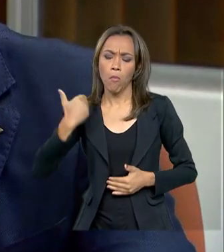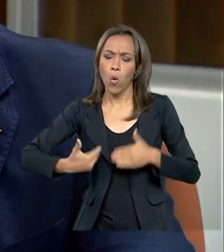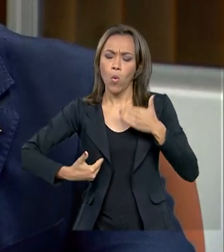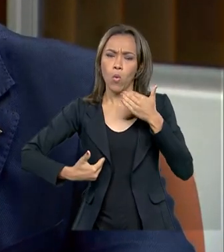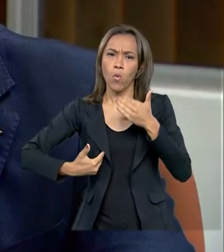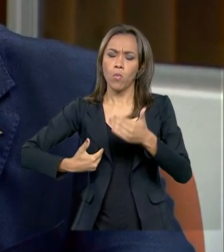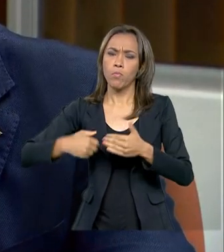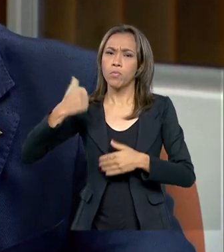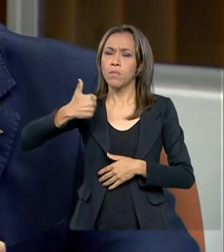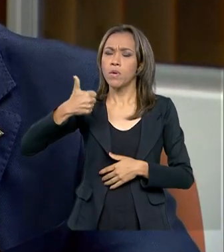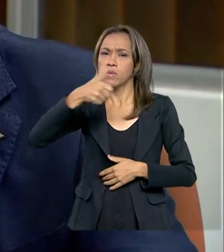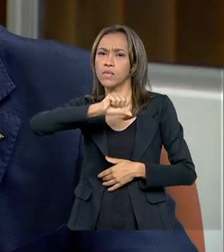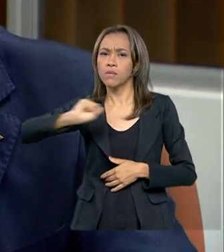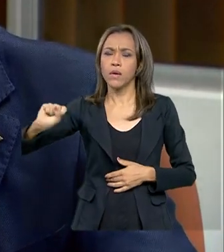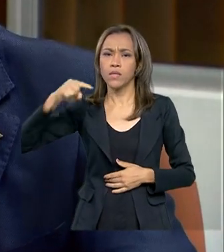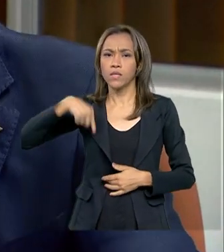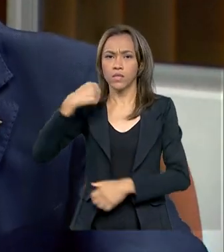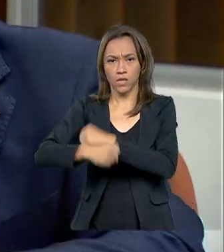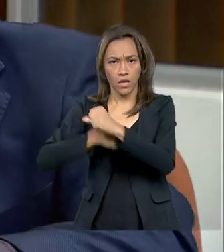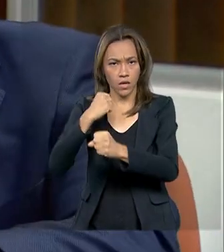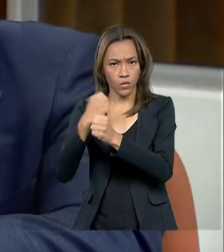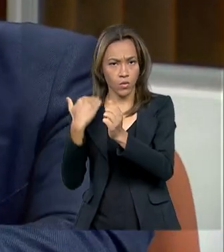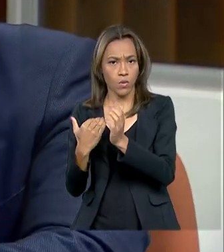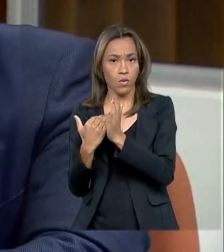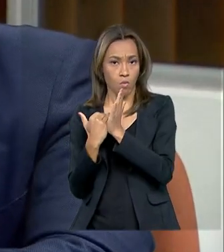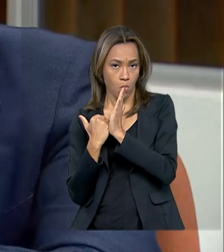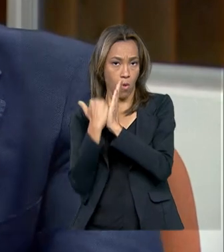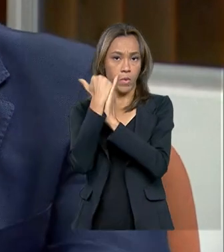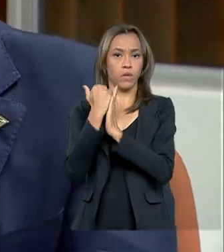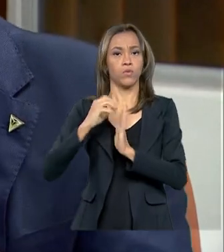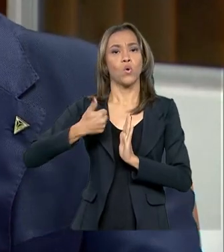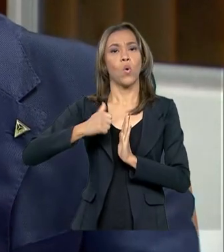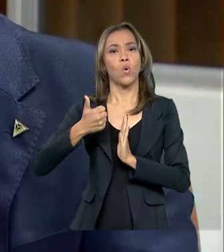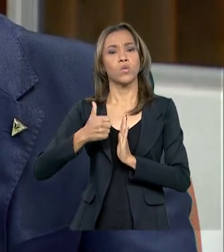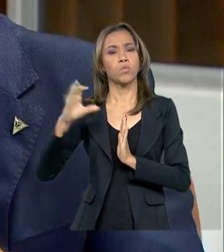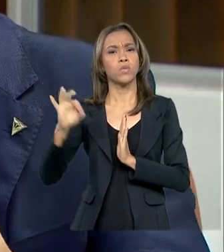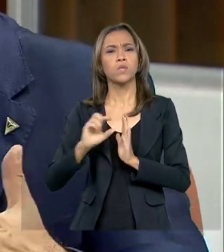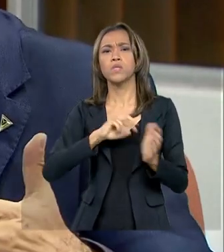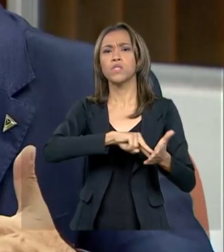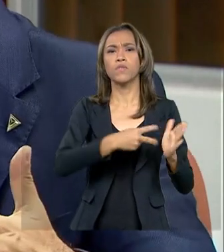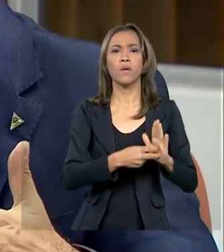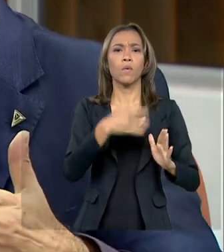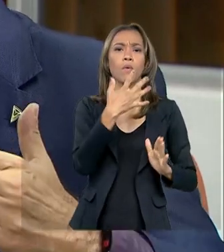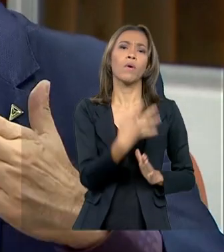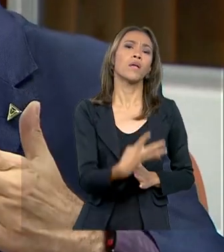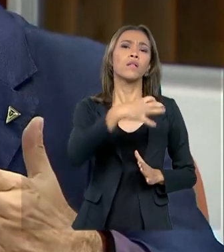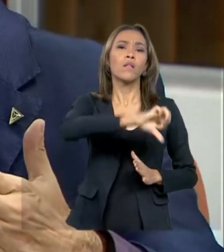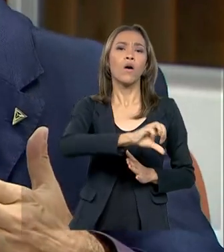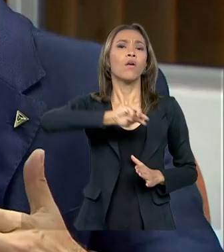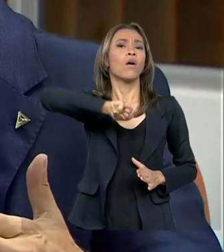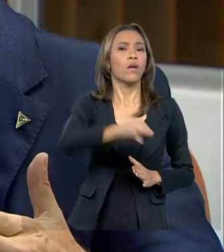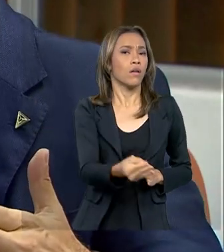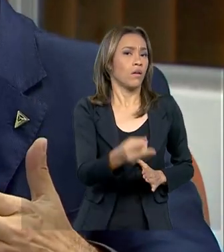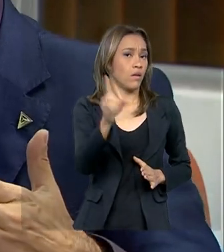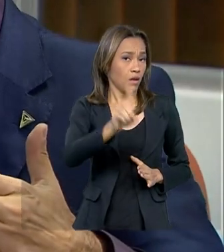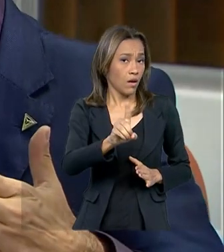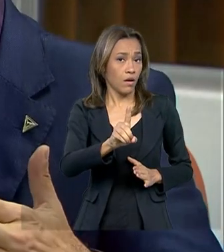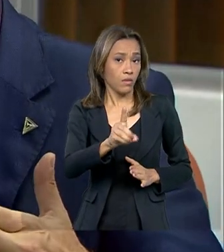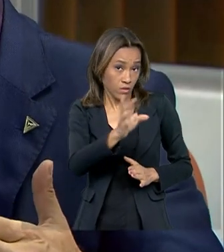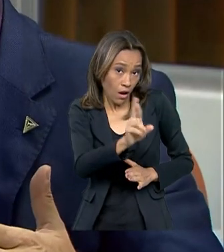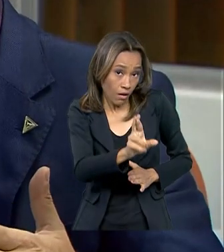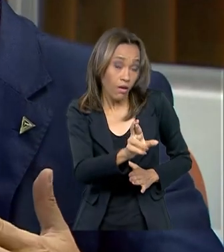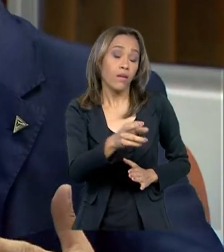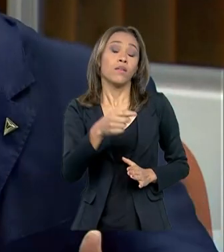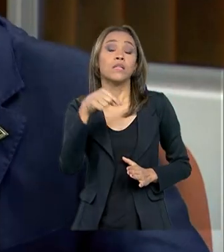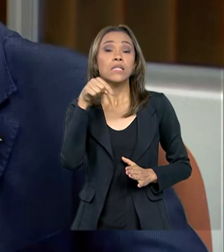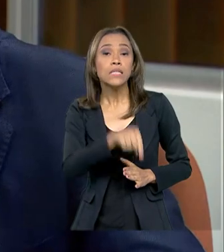no primeiro semestre desse ano de 11%, o que correspondeu a 49 bilhões de reais, que foi o maior crescimento que